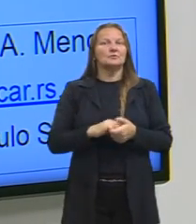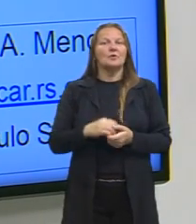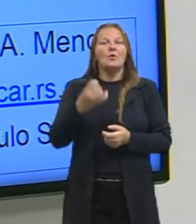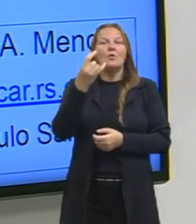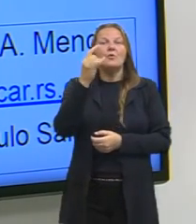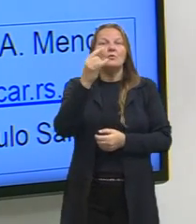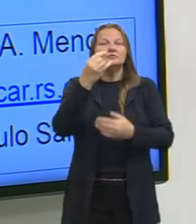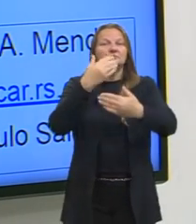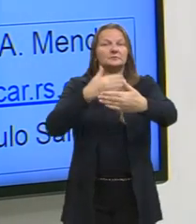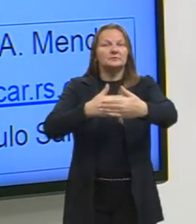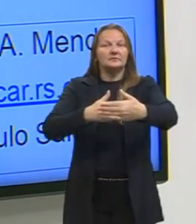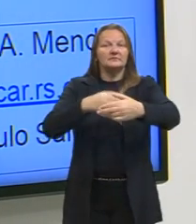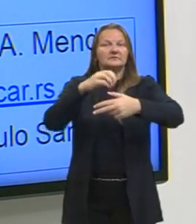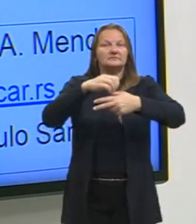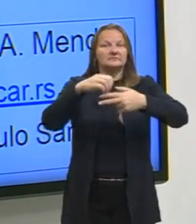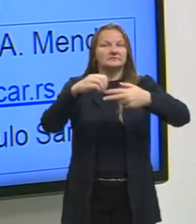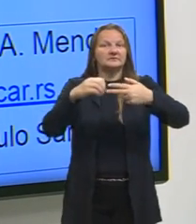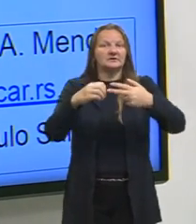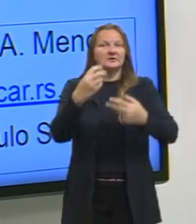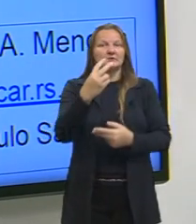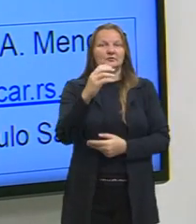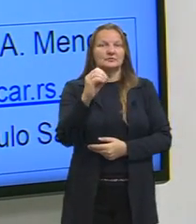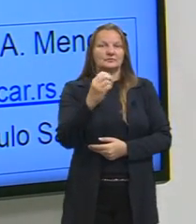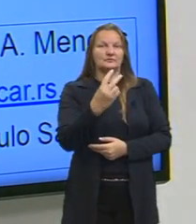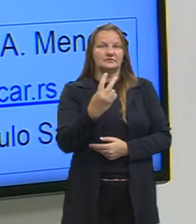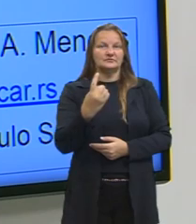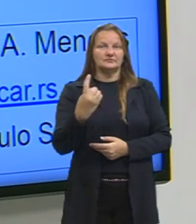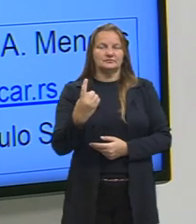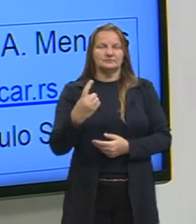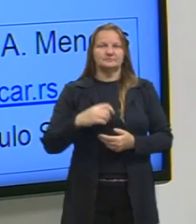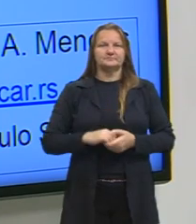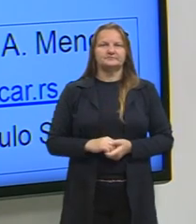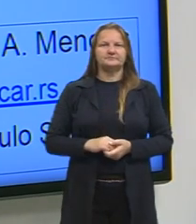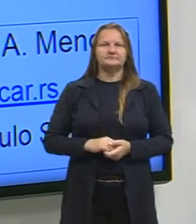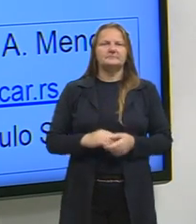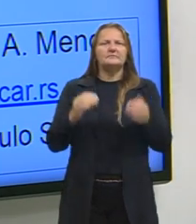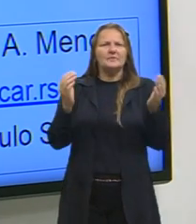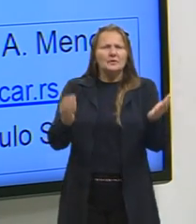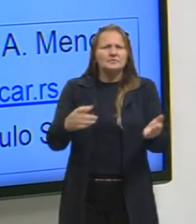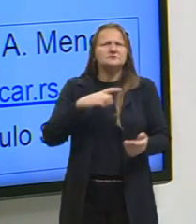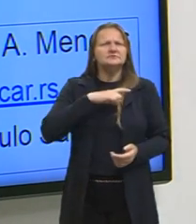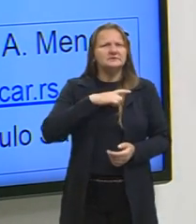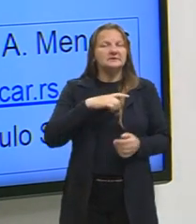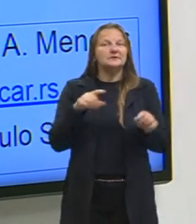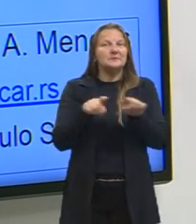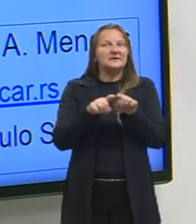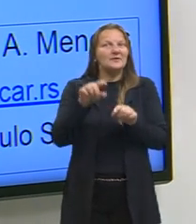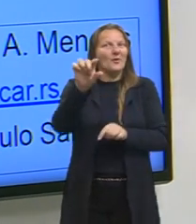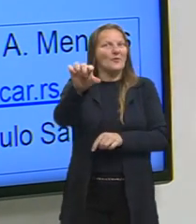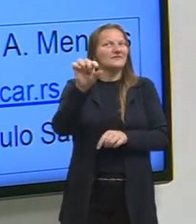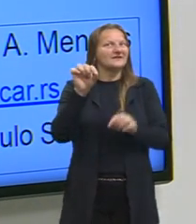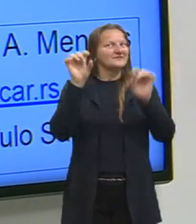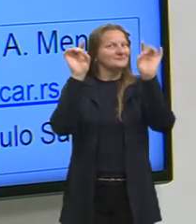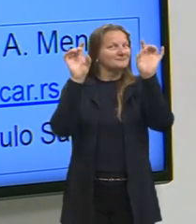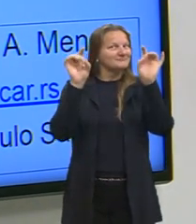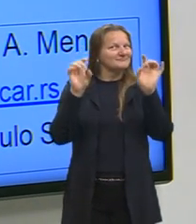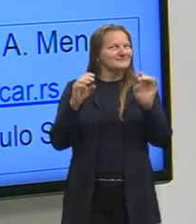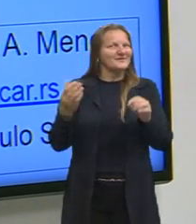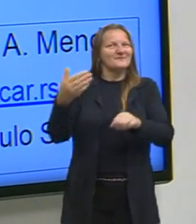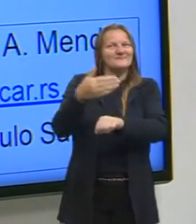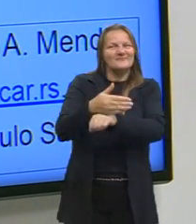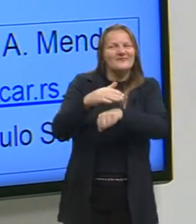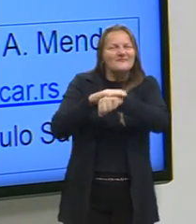última prova do Enem, da prova de 2021. Nós hoje teremos também um convidado para conversar um pouquinho